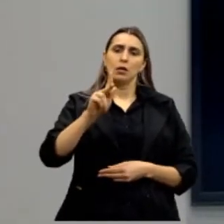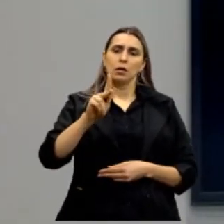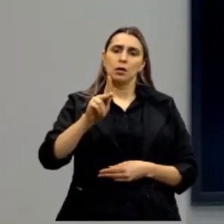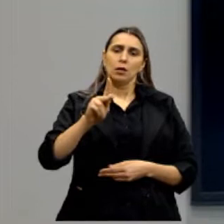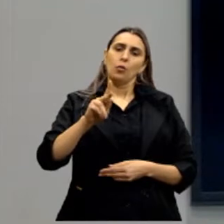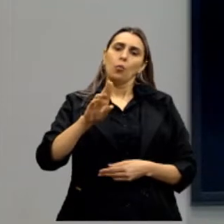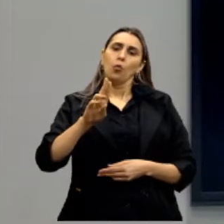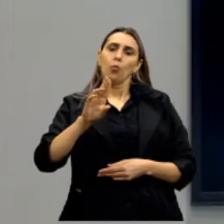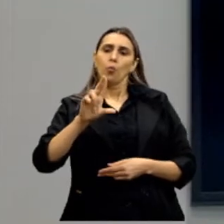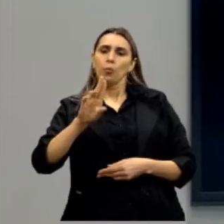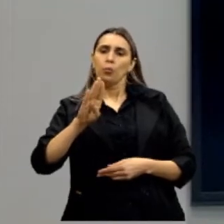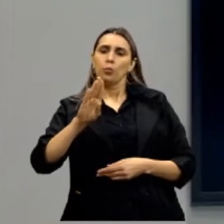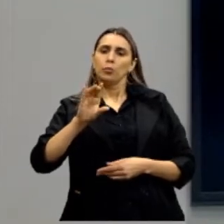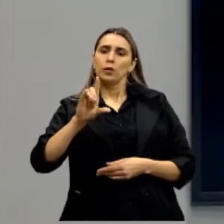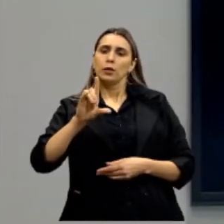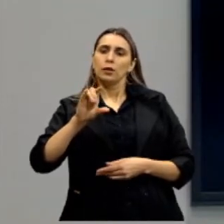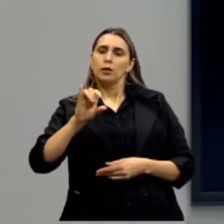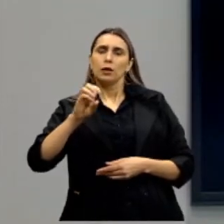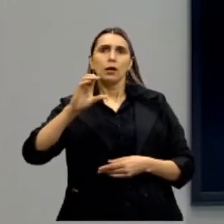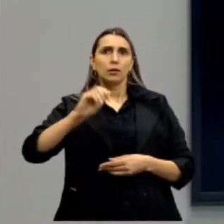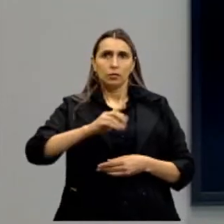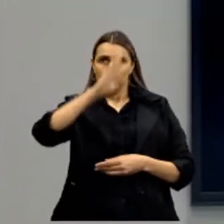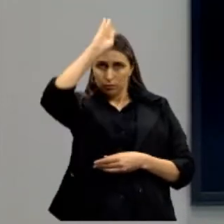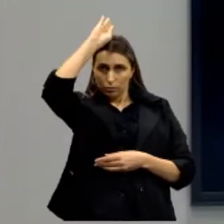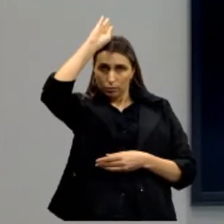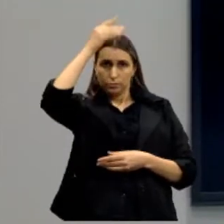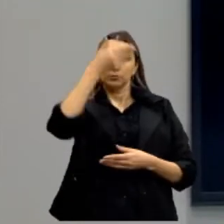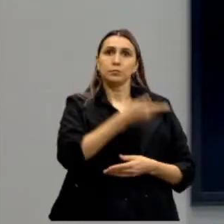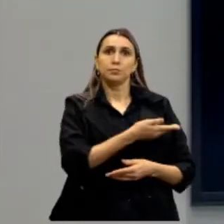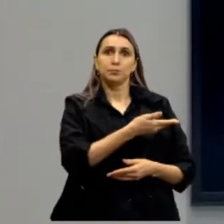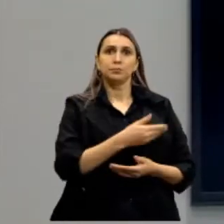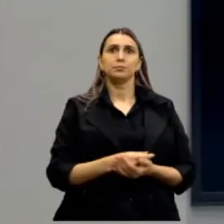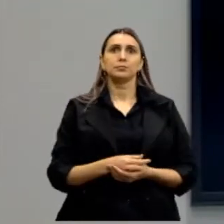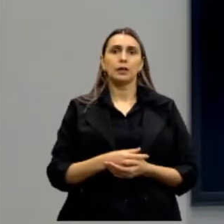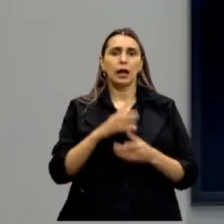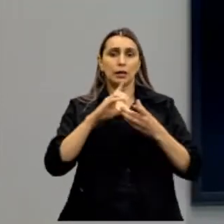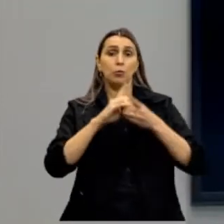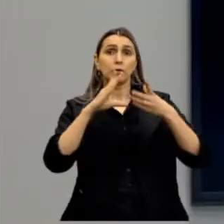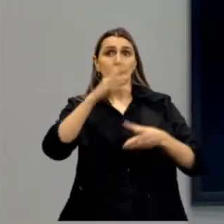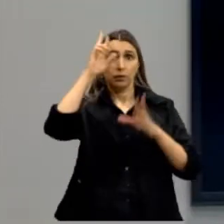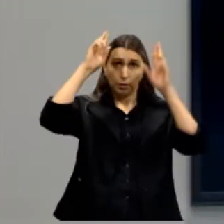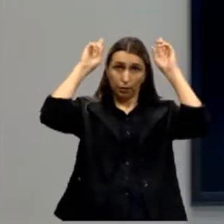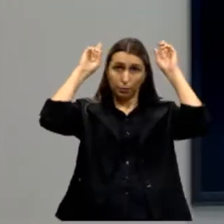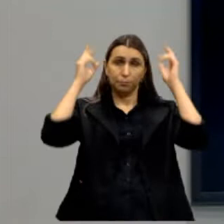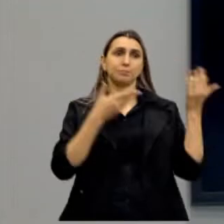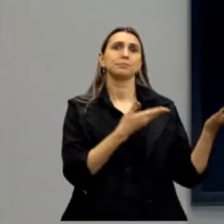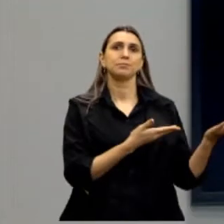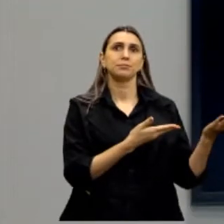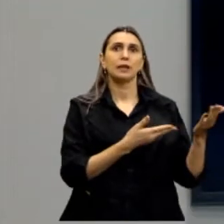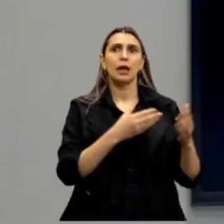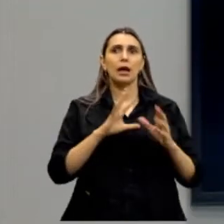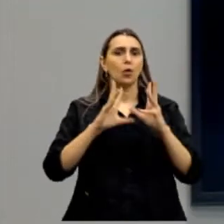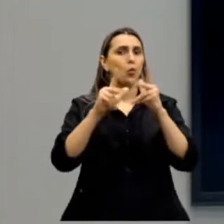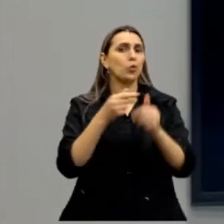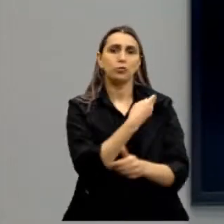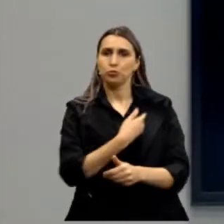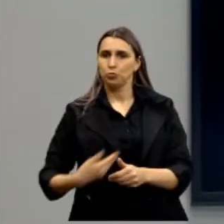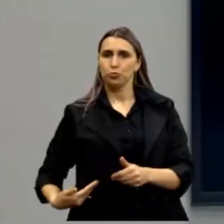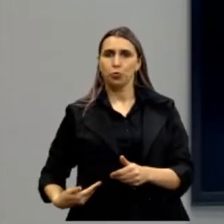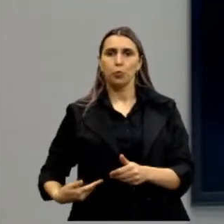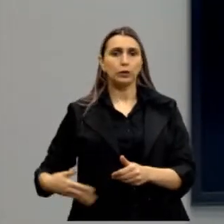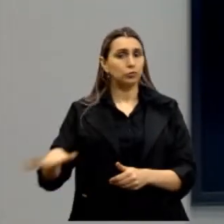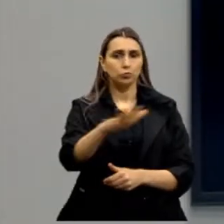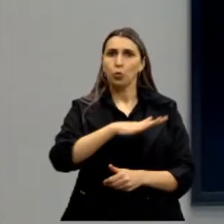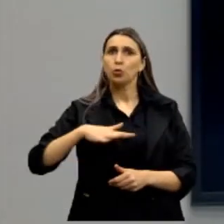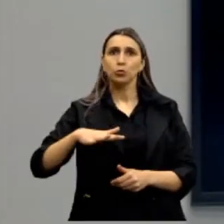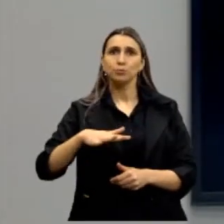dos romanos. Democracia, dos gregos. República, dos romanos. A coisa pública, coisa de todos. A